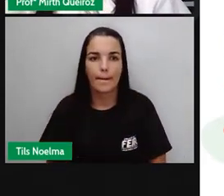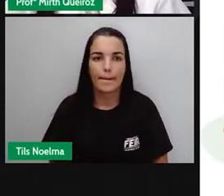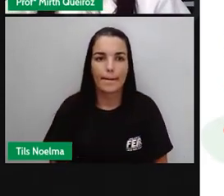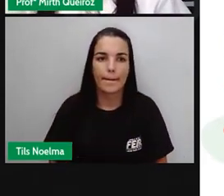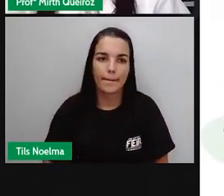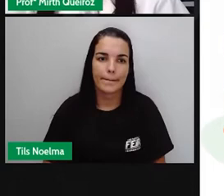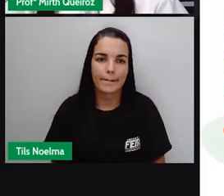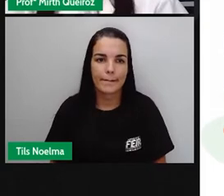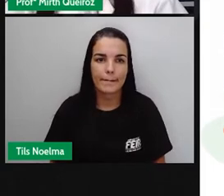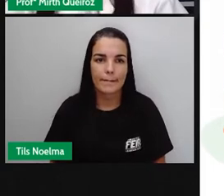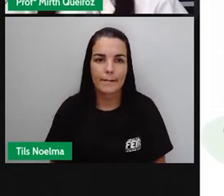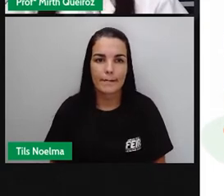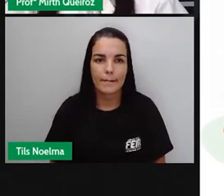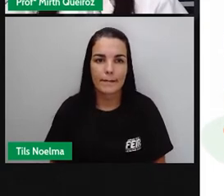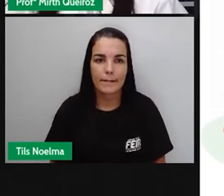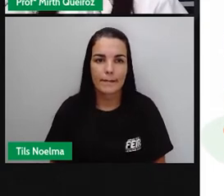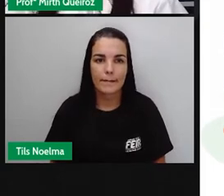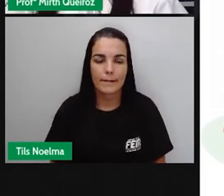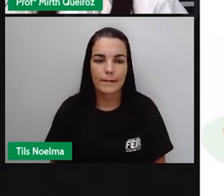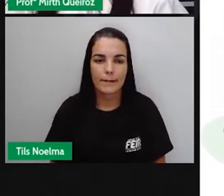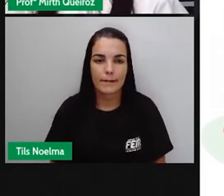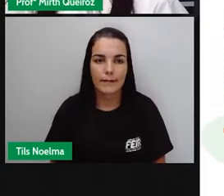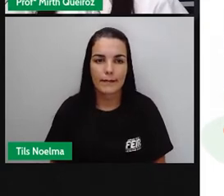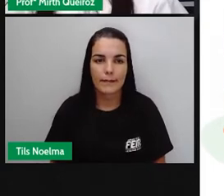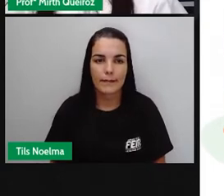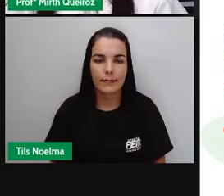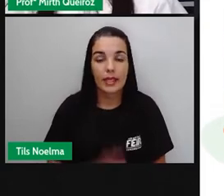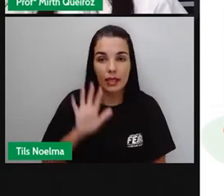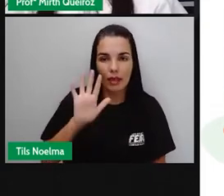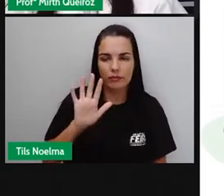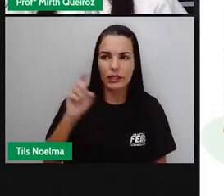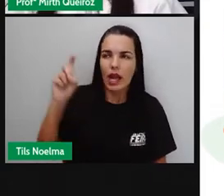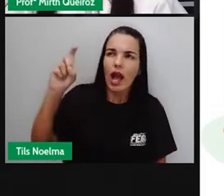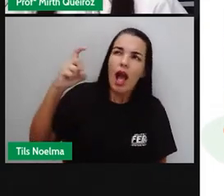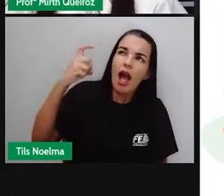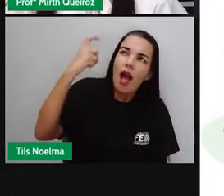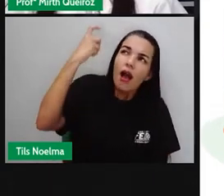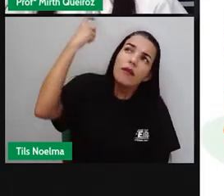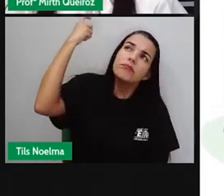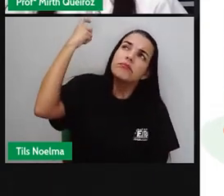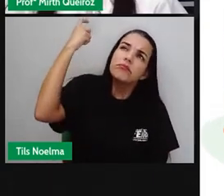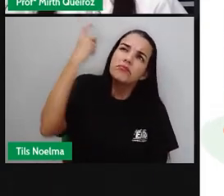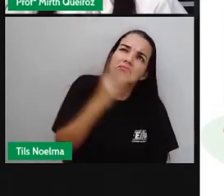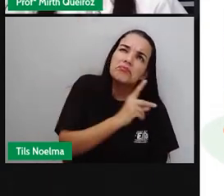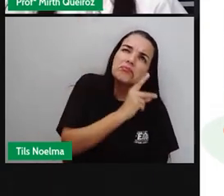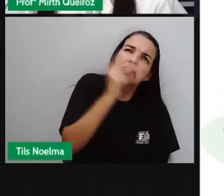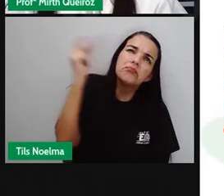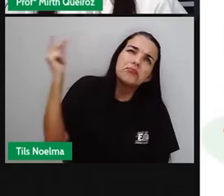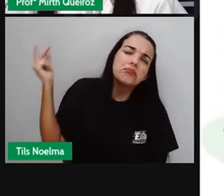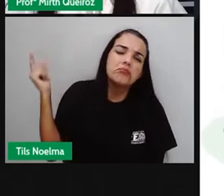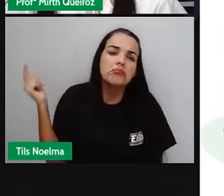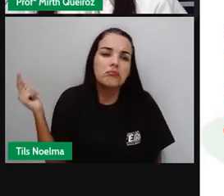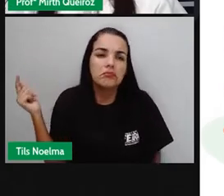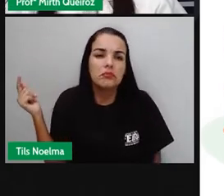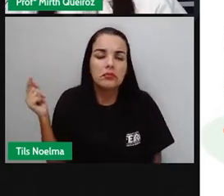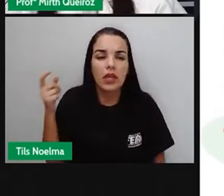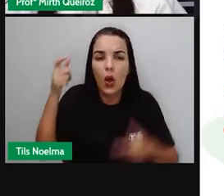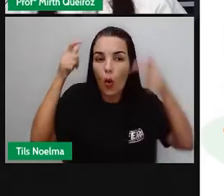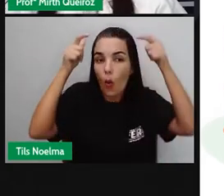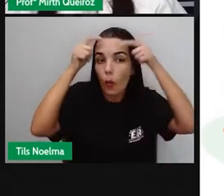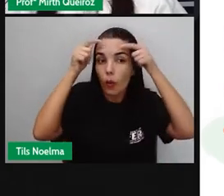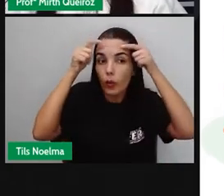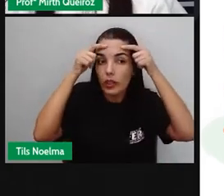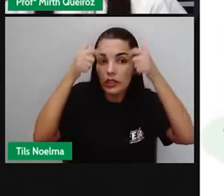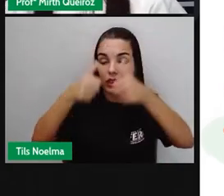Era uma vez um reino que estava em guerra